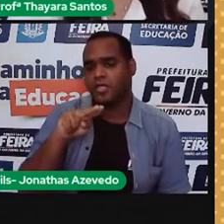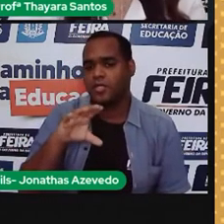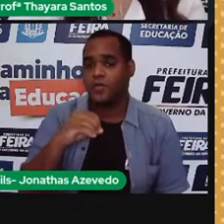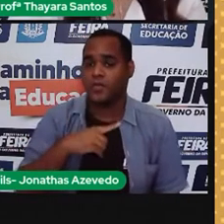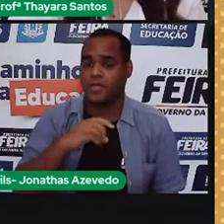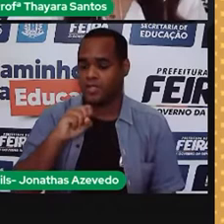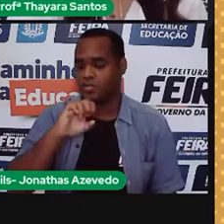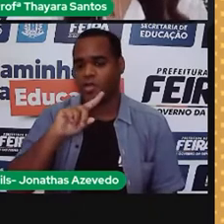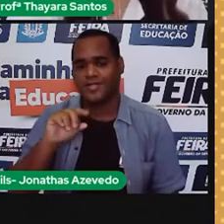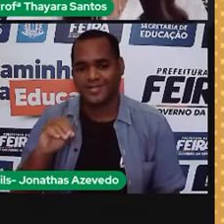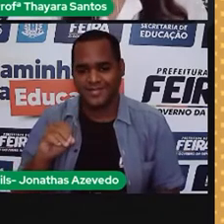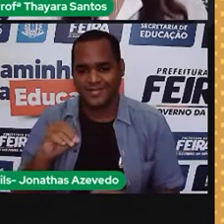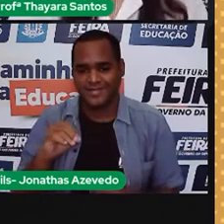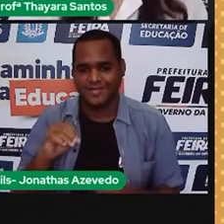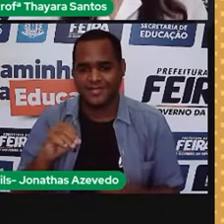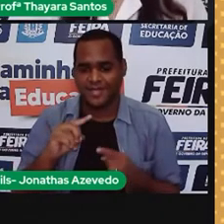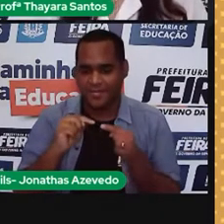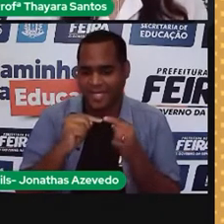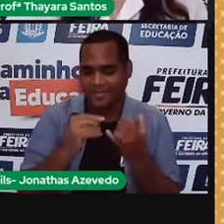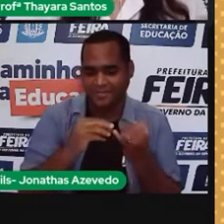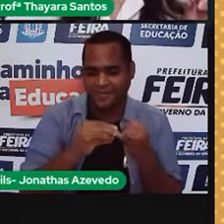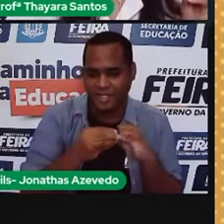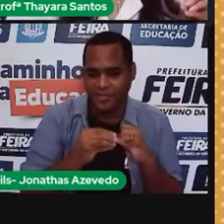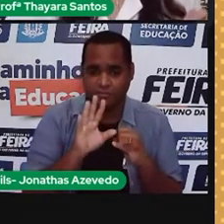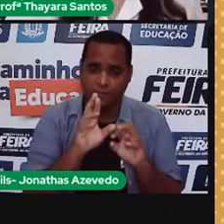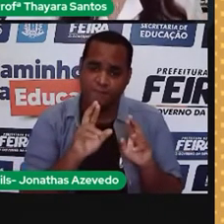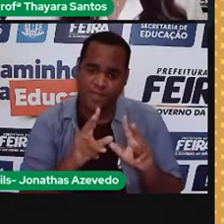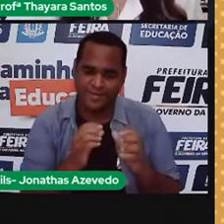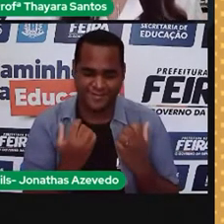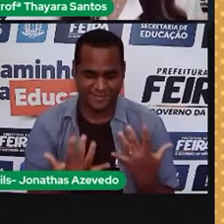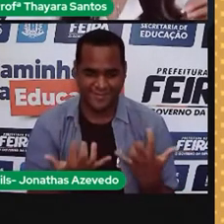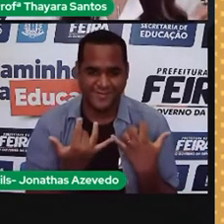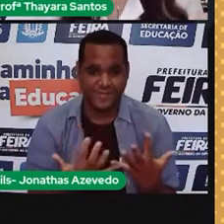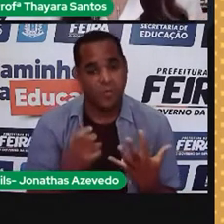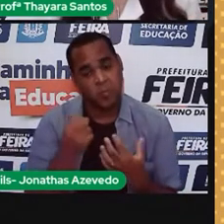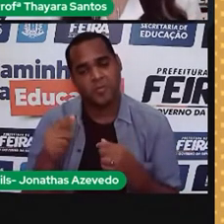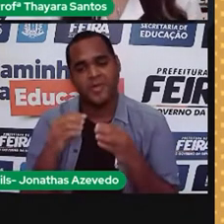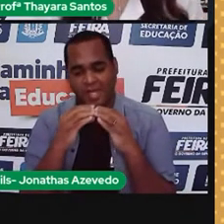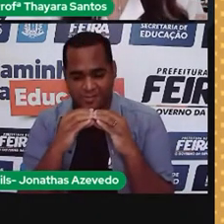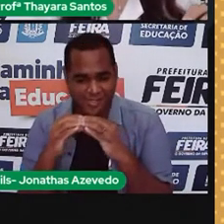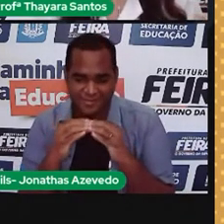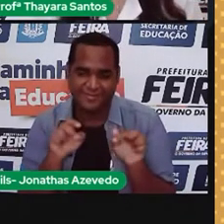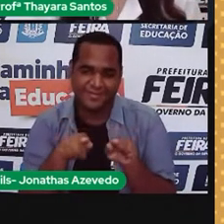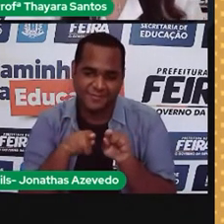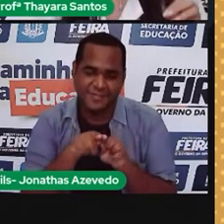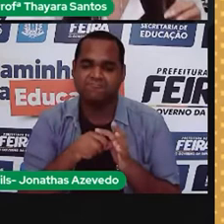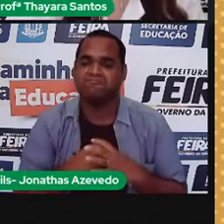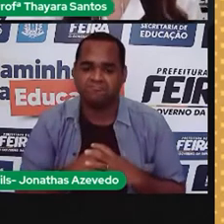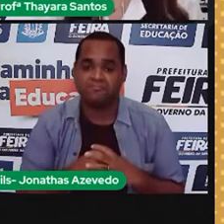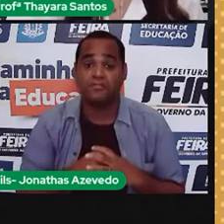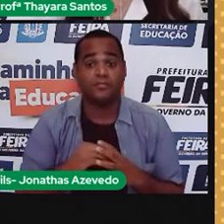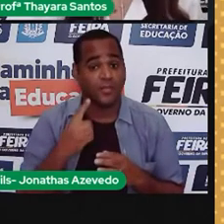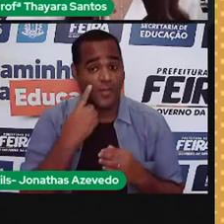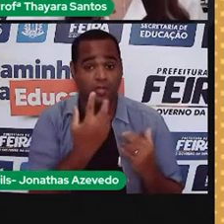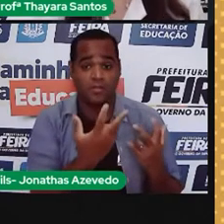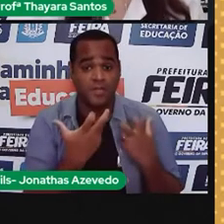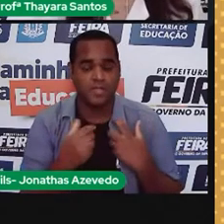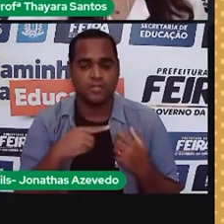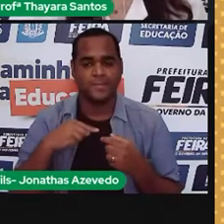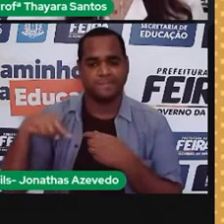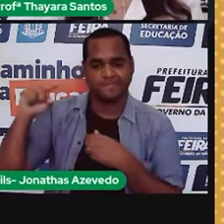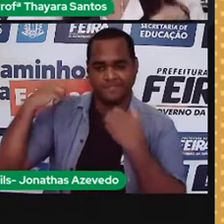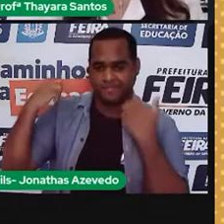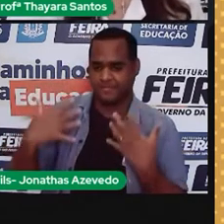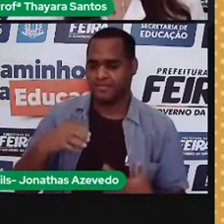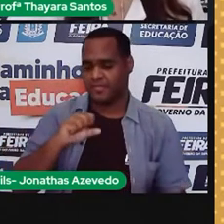soja e o milho. Então, o que verificou-se há um tempo atrás é que existiam muitas espécies de